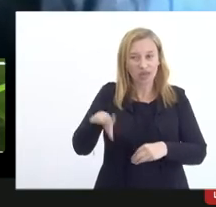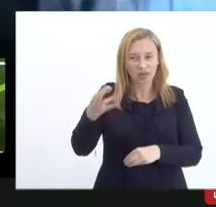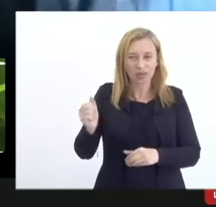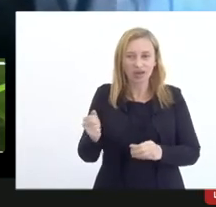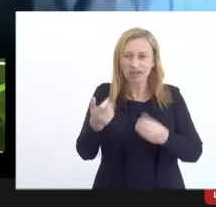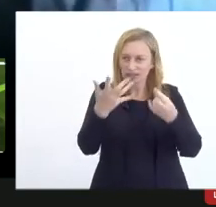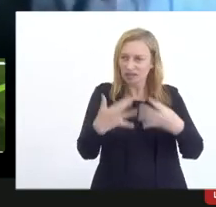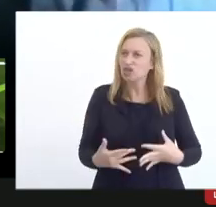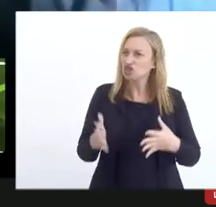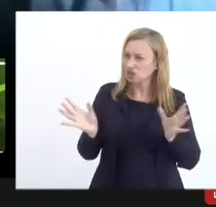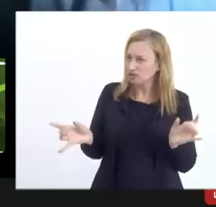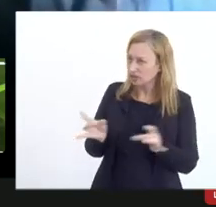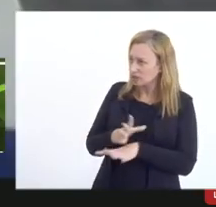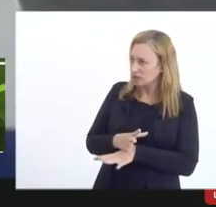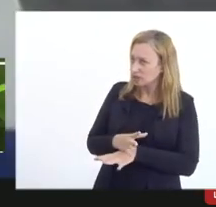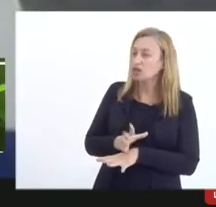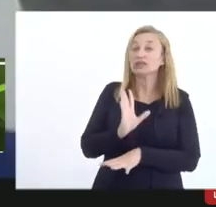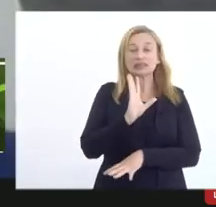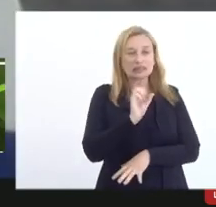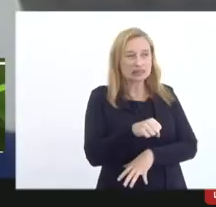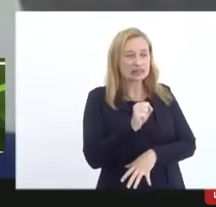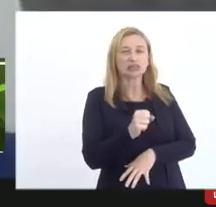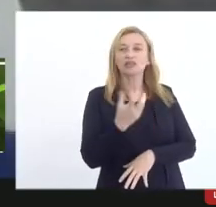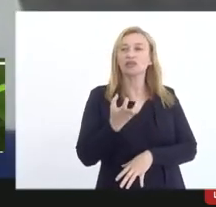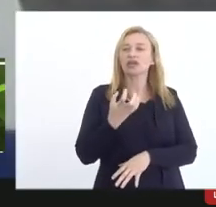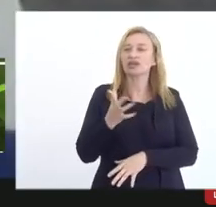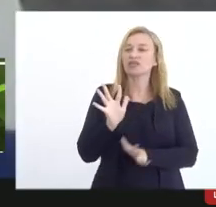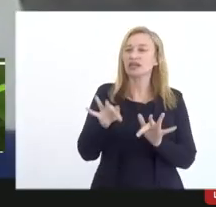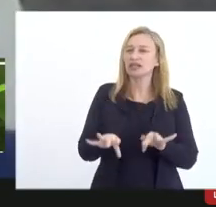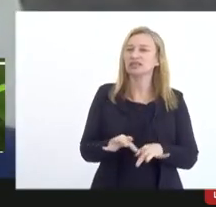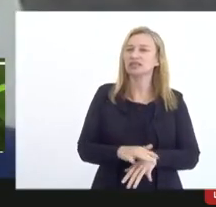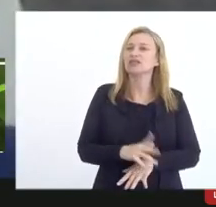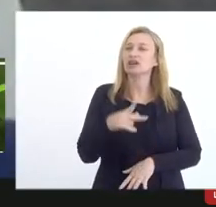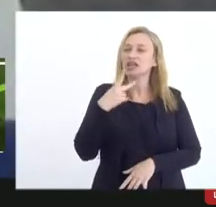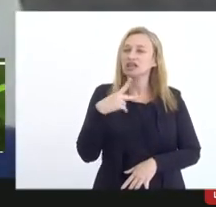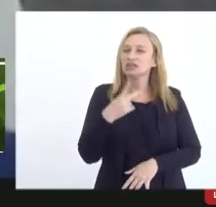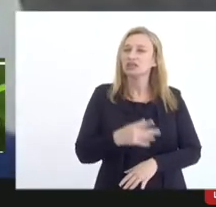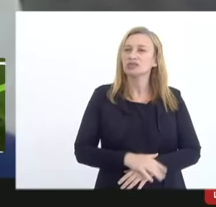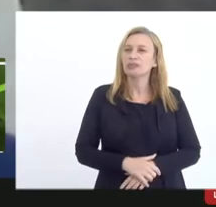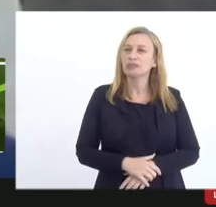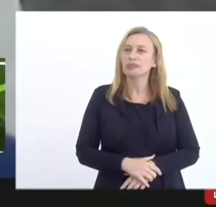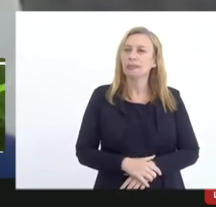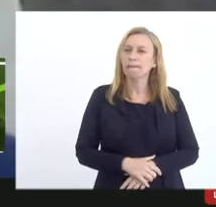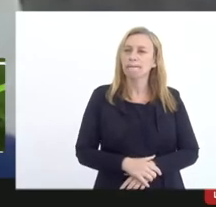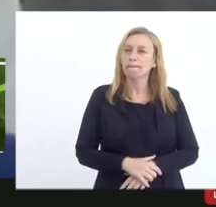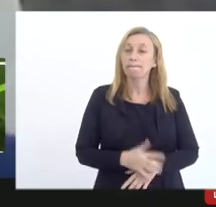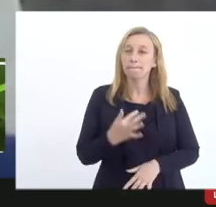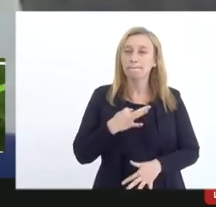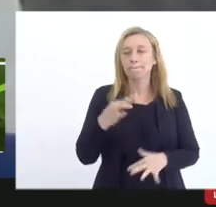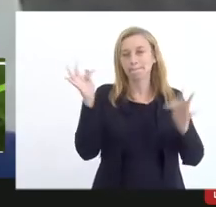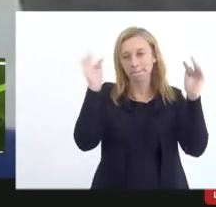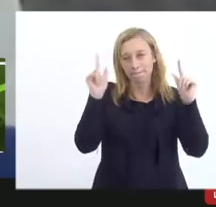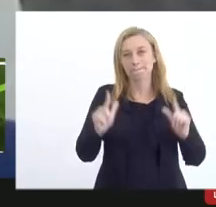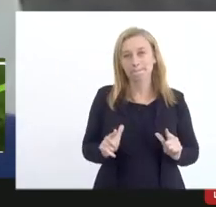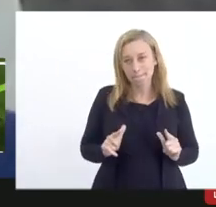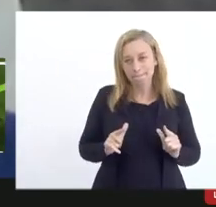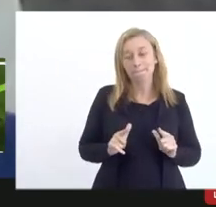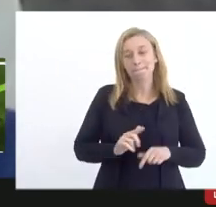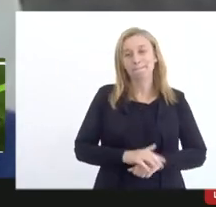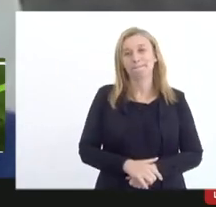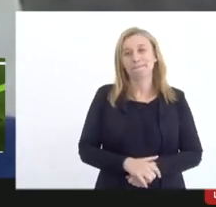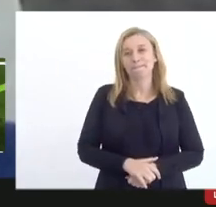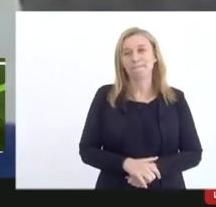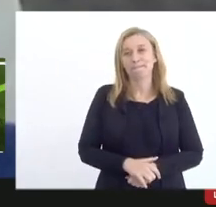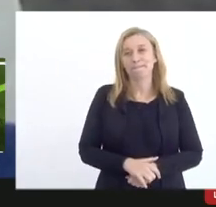encerrou Fernanda sim só queria finalizar dizendo que eu eu tô muito contente né muito satisfeita